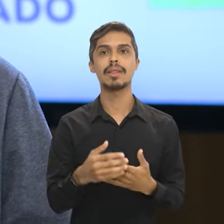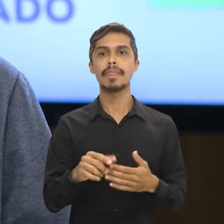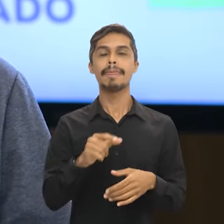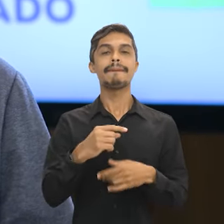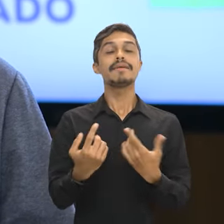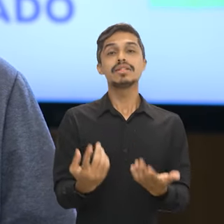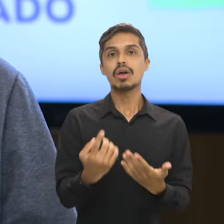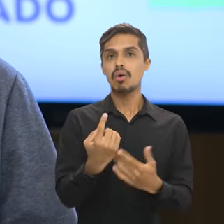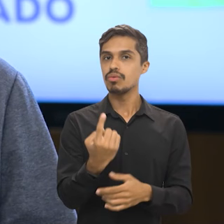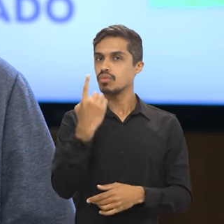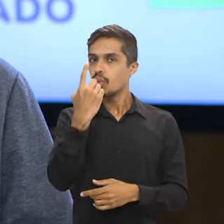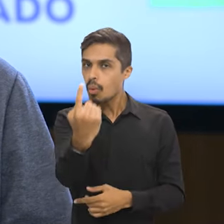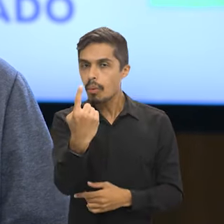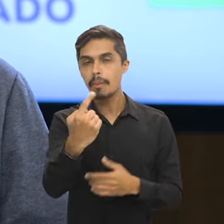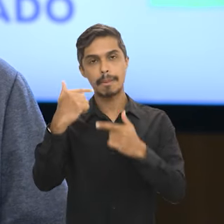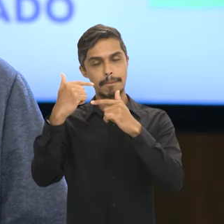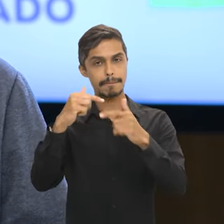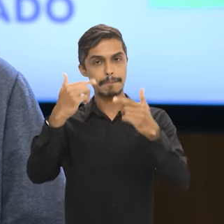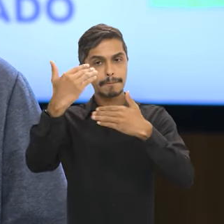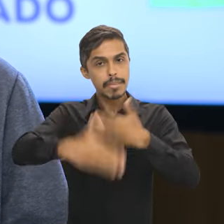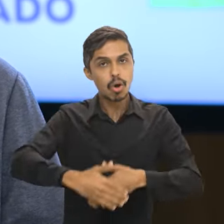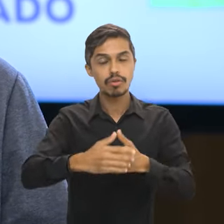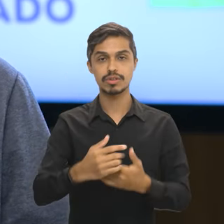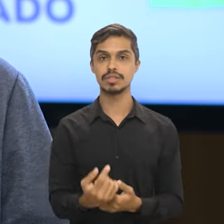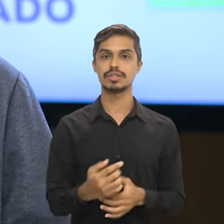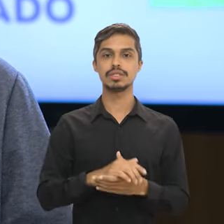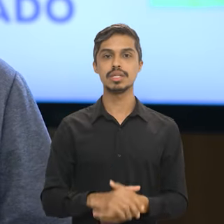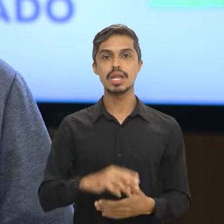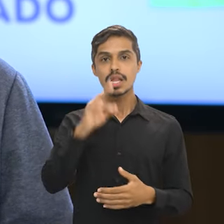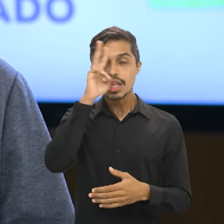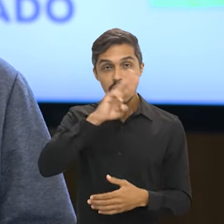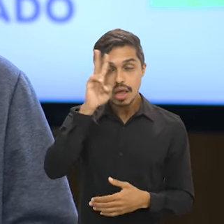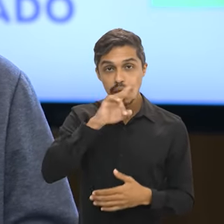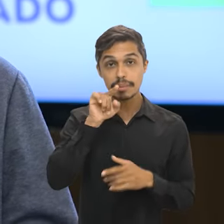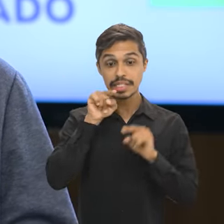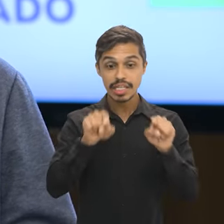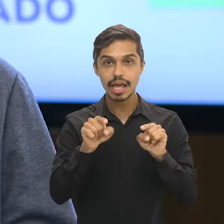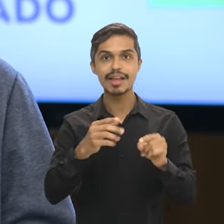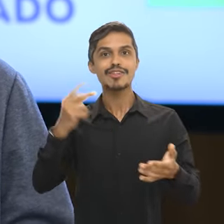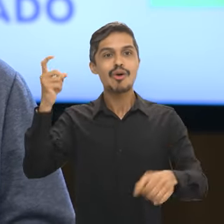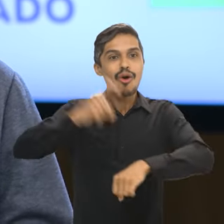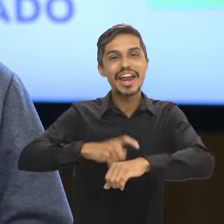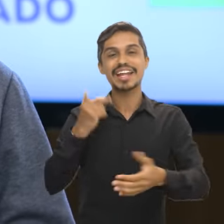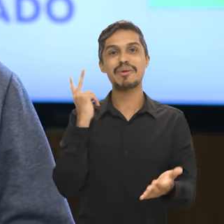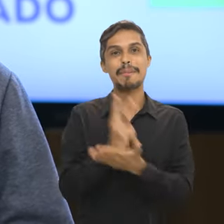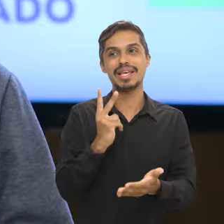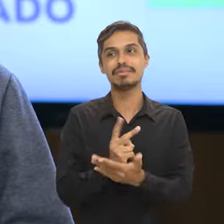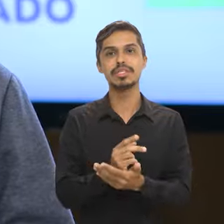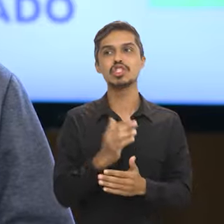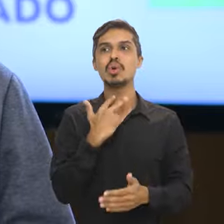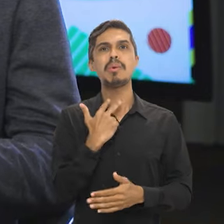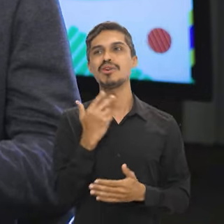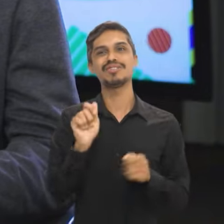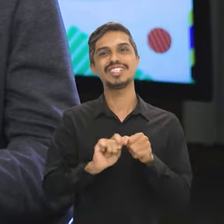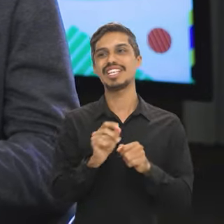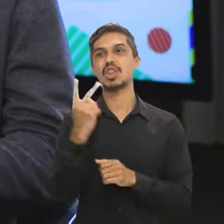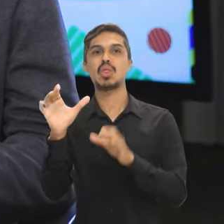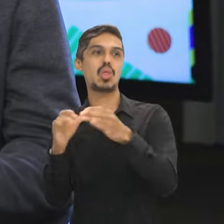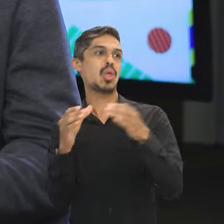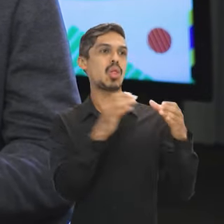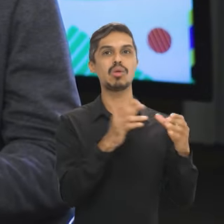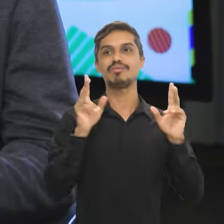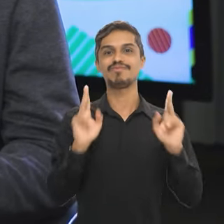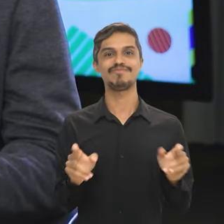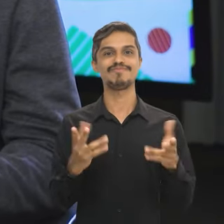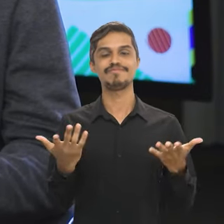prova, poderá fazer apenas um bloco. Lembrando que as questões específicas de todos os blocos ocorrerão no mesmo horário. Então, ele não teria